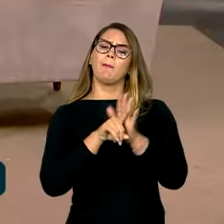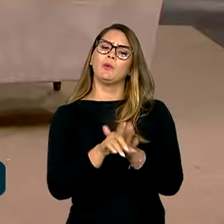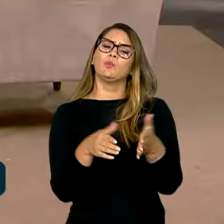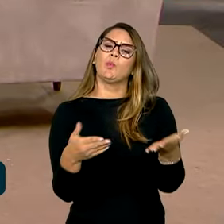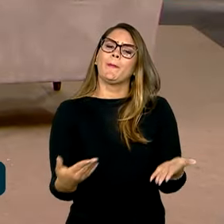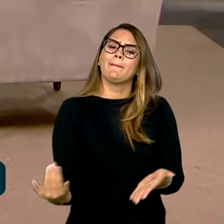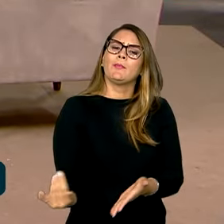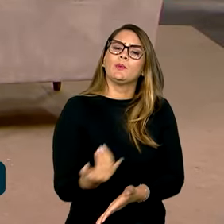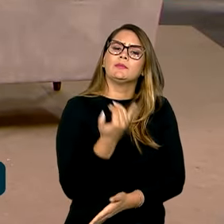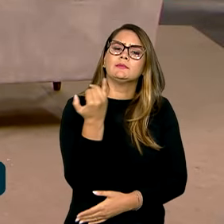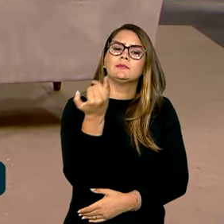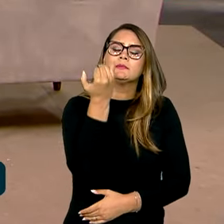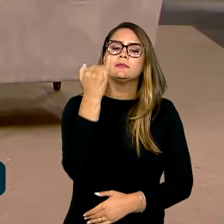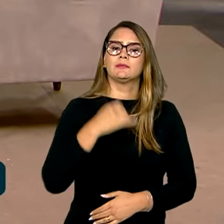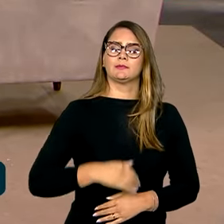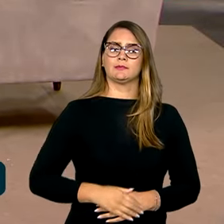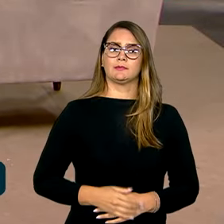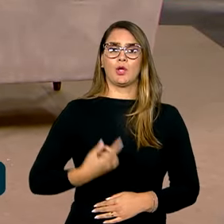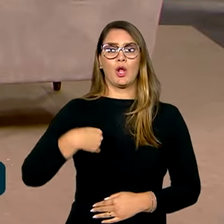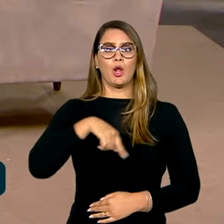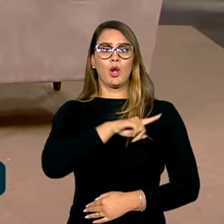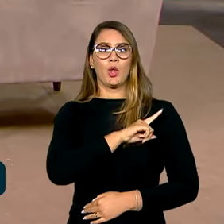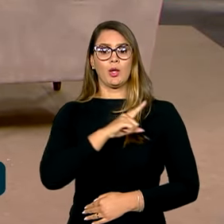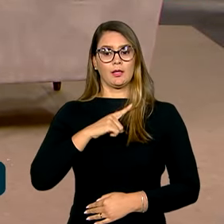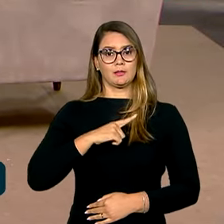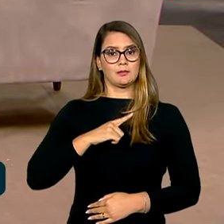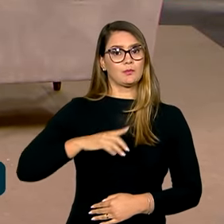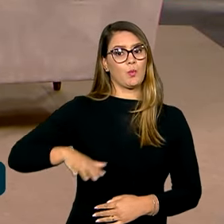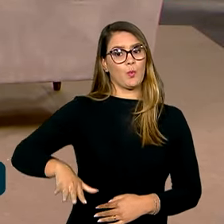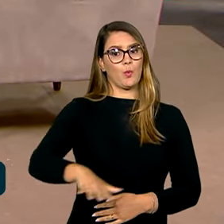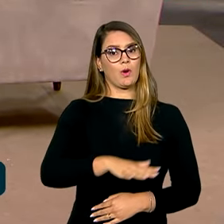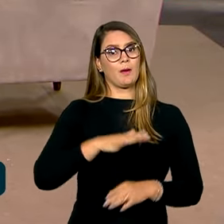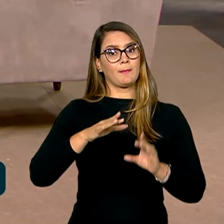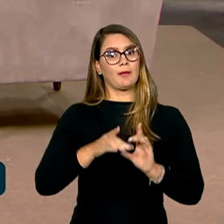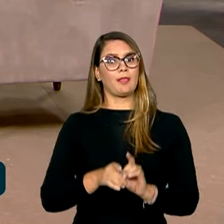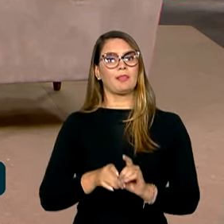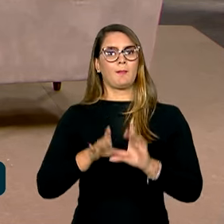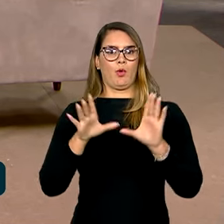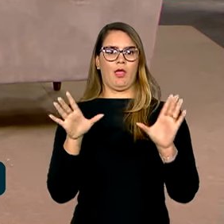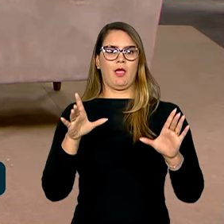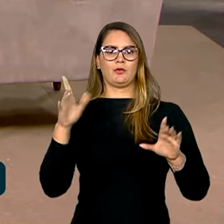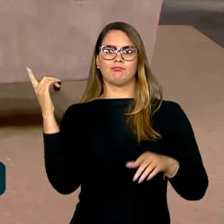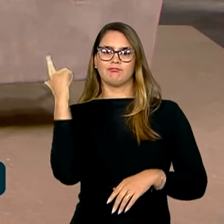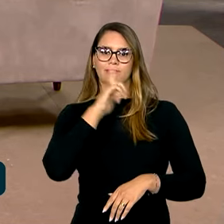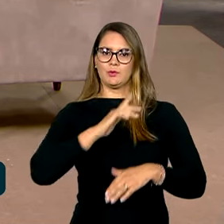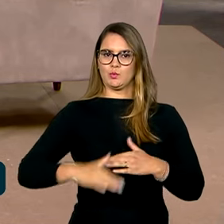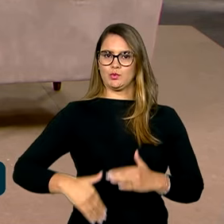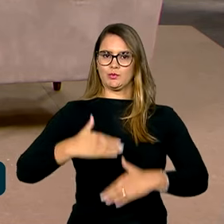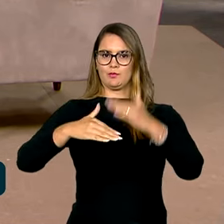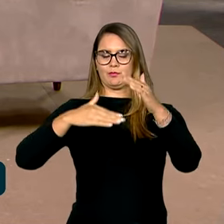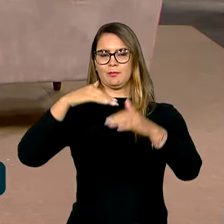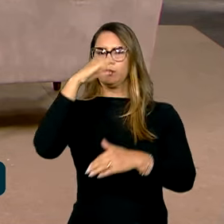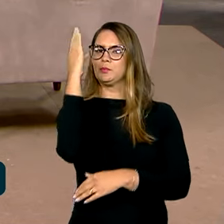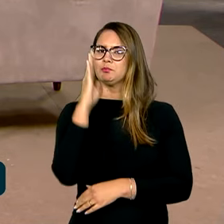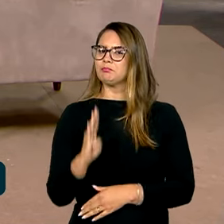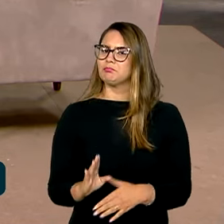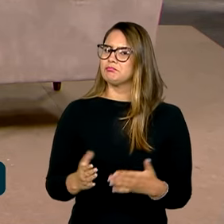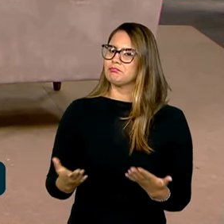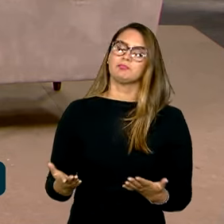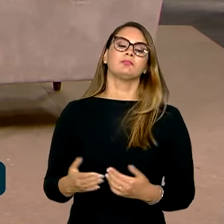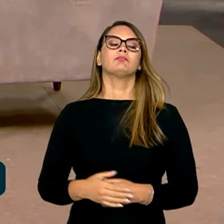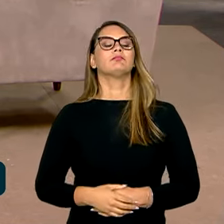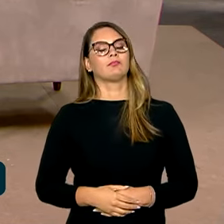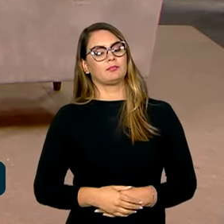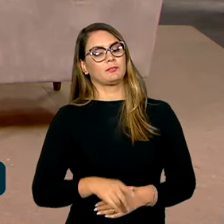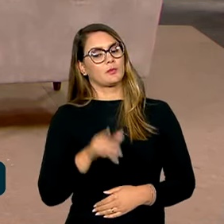importância, Eduardo, de nós termos um ambiente democrático para o desenvolvimento do país? Olha, Roberto, isso é